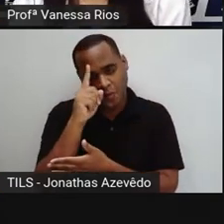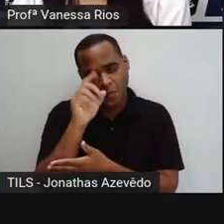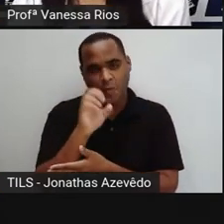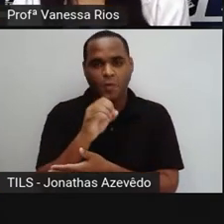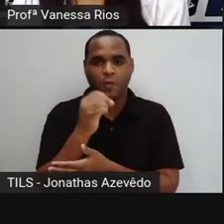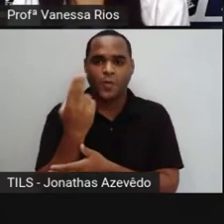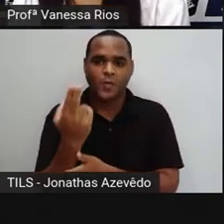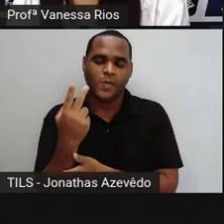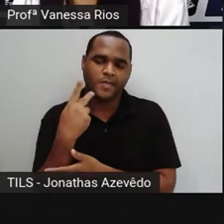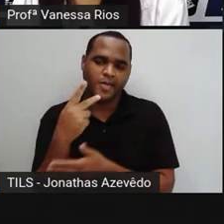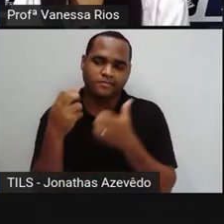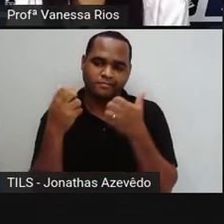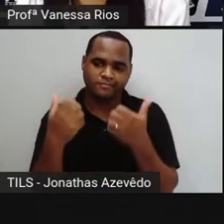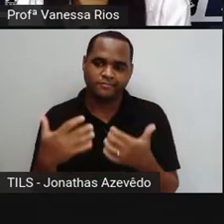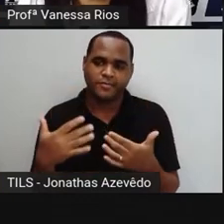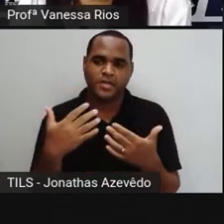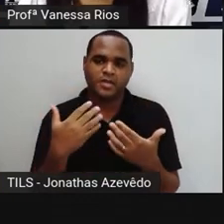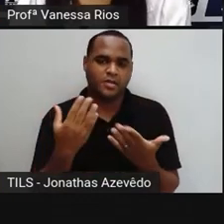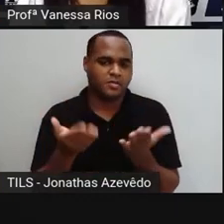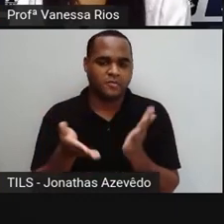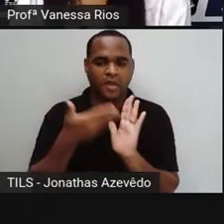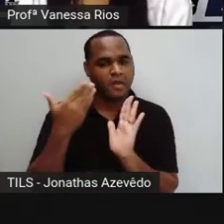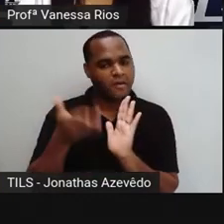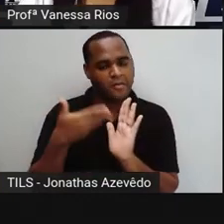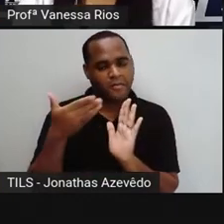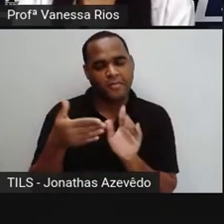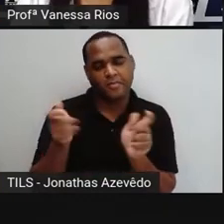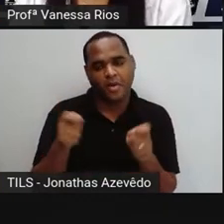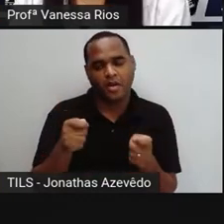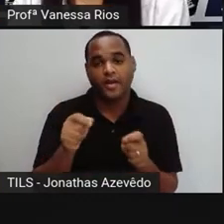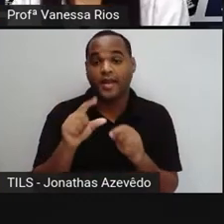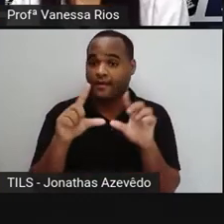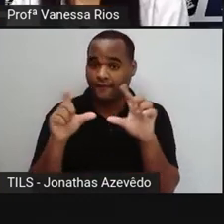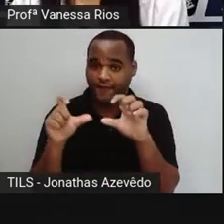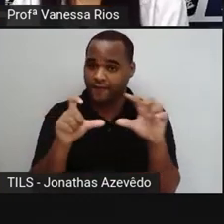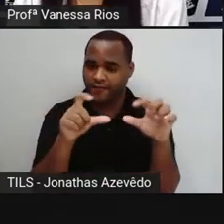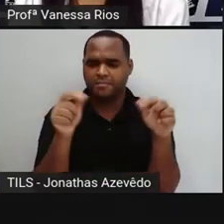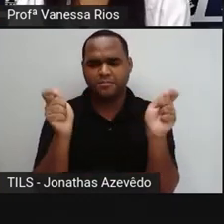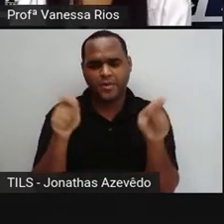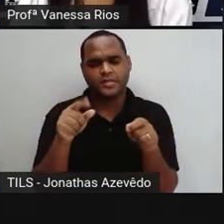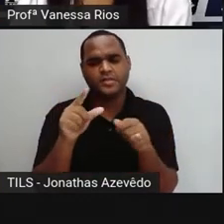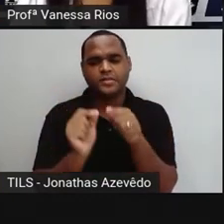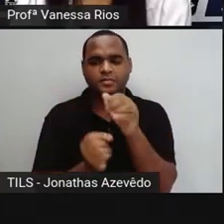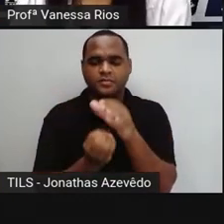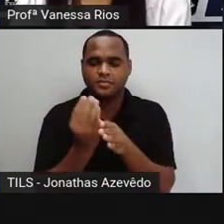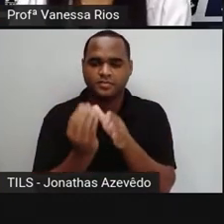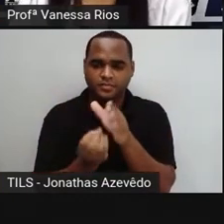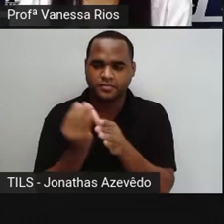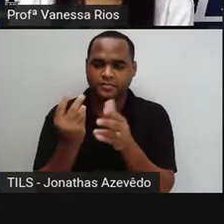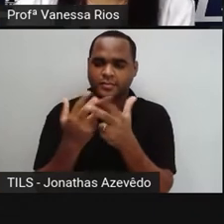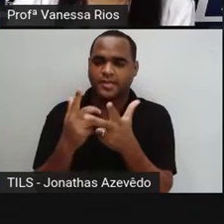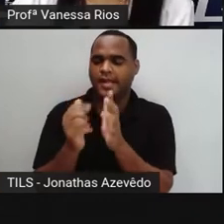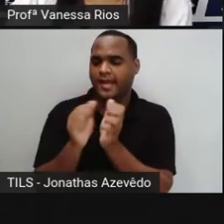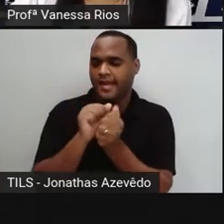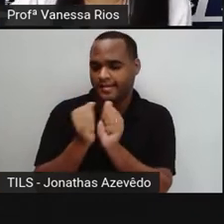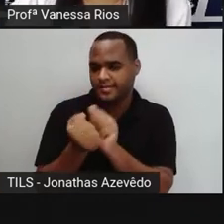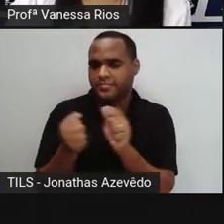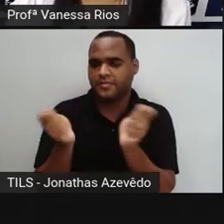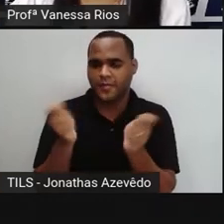registro formalizado, um álbum, por exemplo, as fotografias também podem ser mostras de arte.